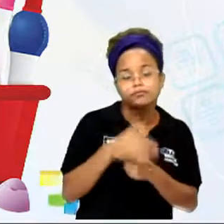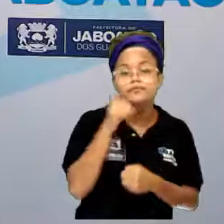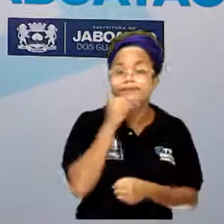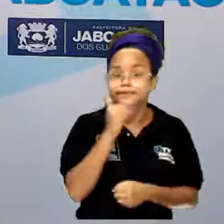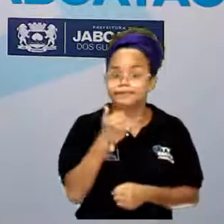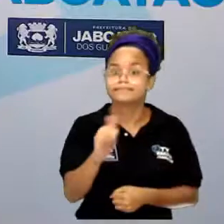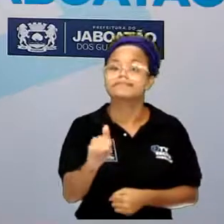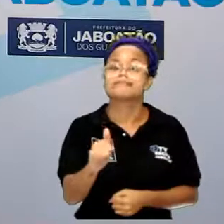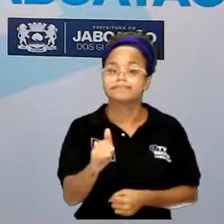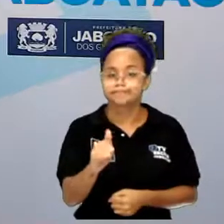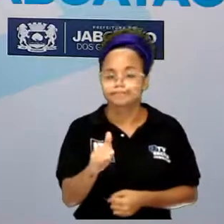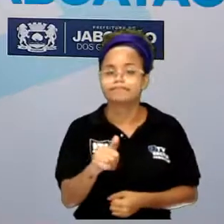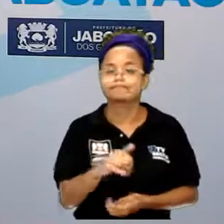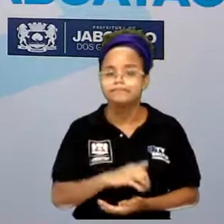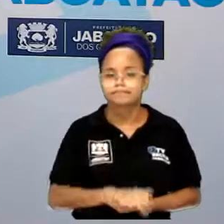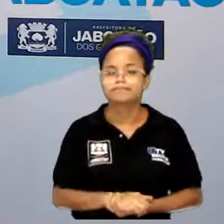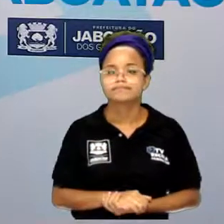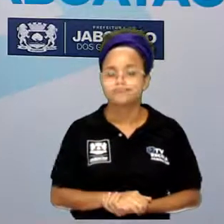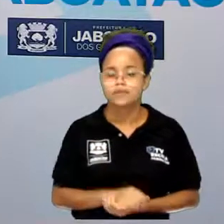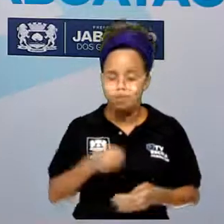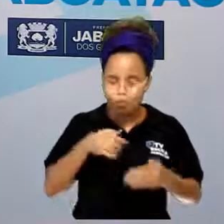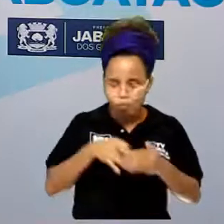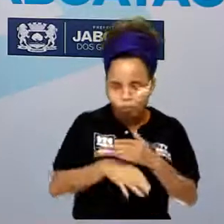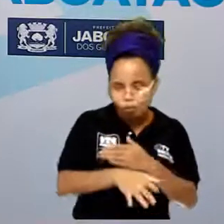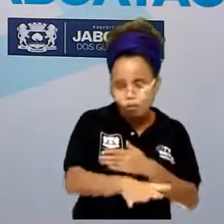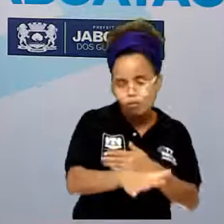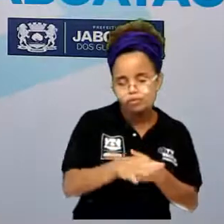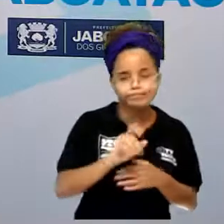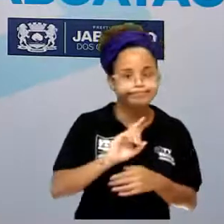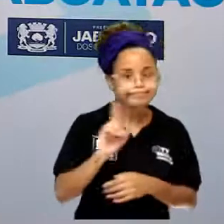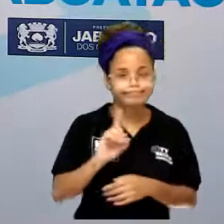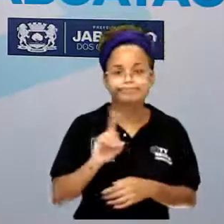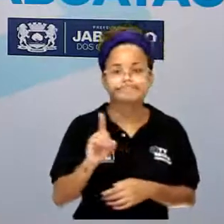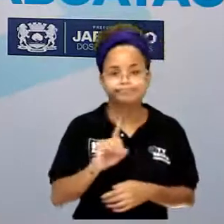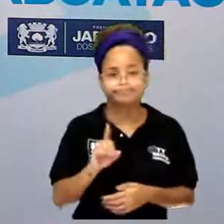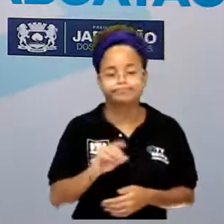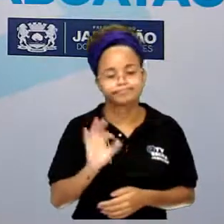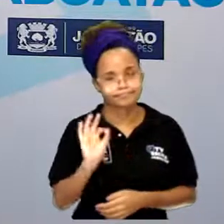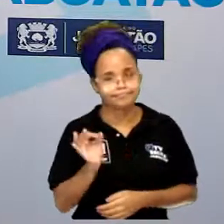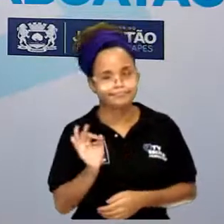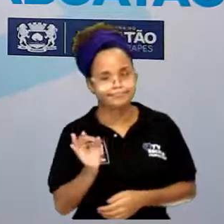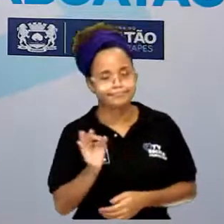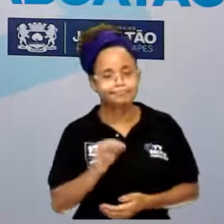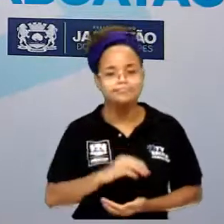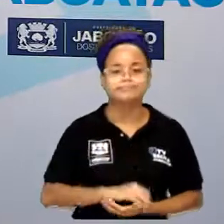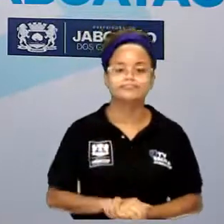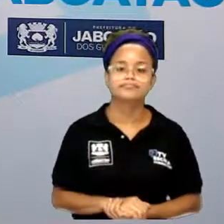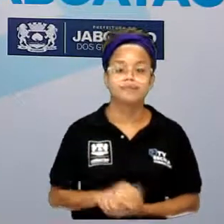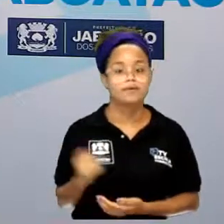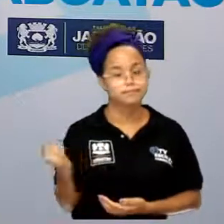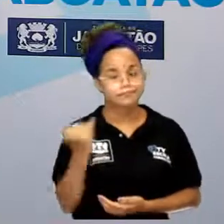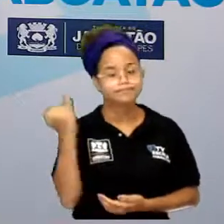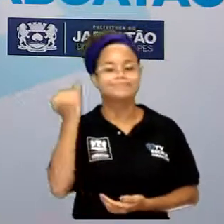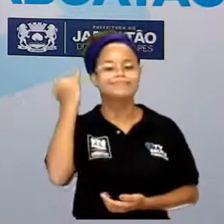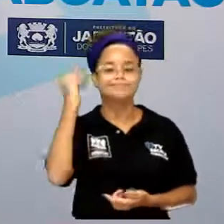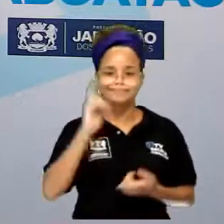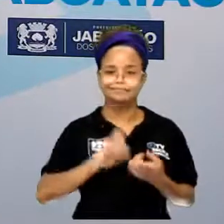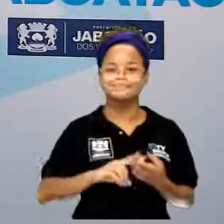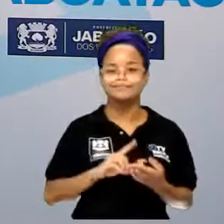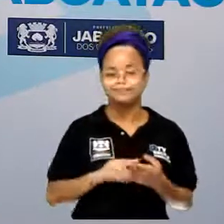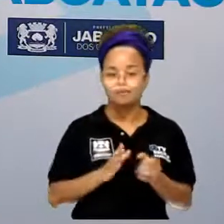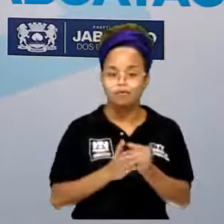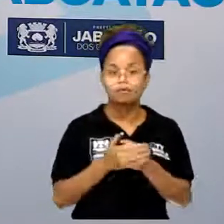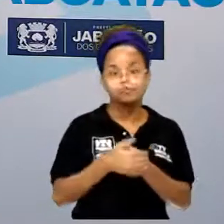elétricos, não deixam a corrente elétrica passar, certo? Isso é importantíssimo para a nossa segurança,